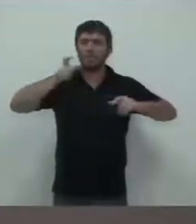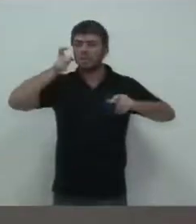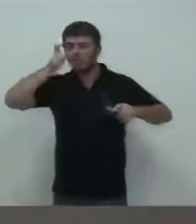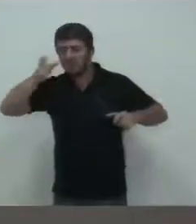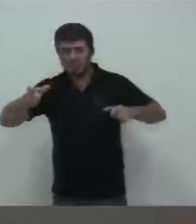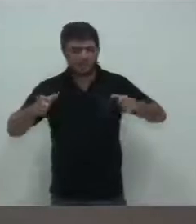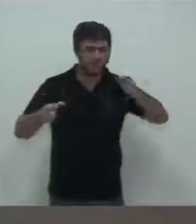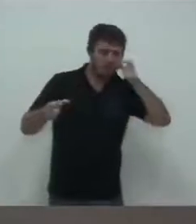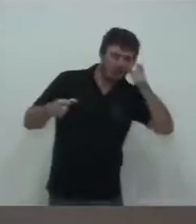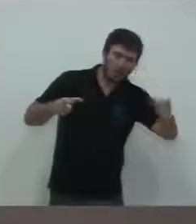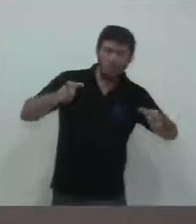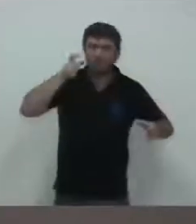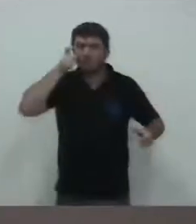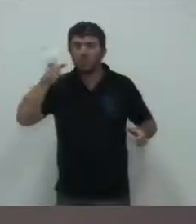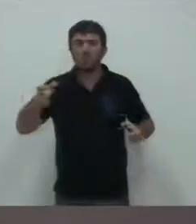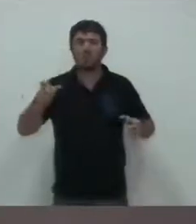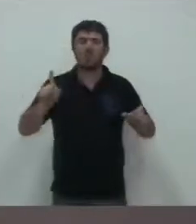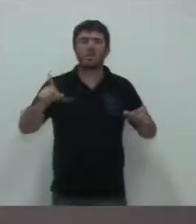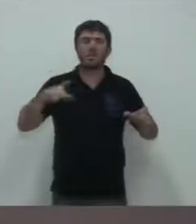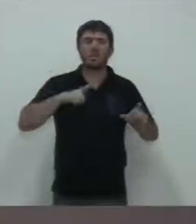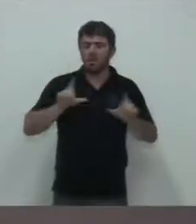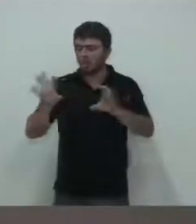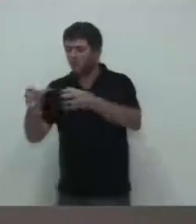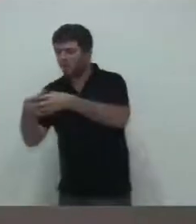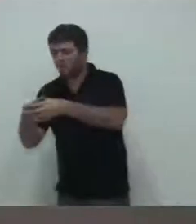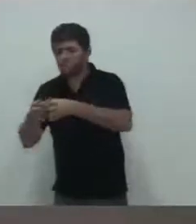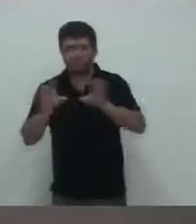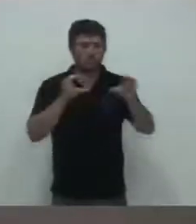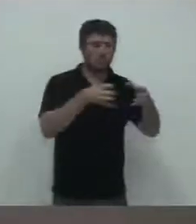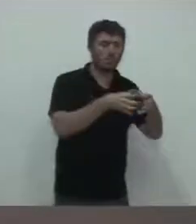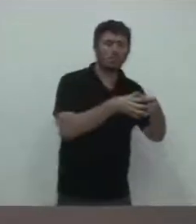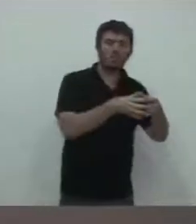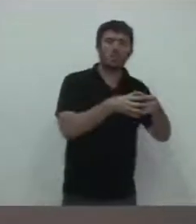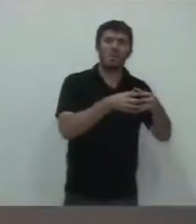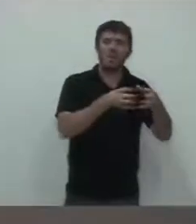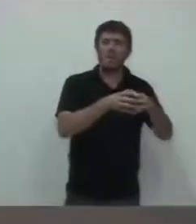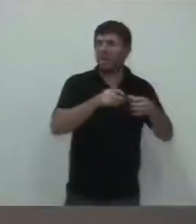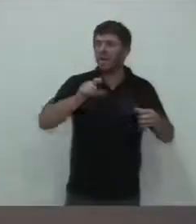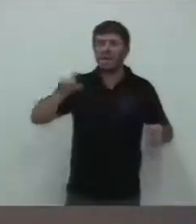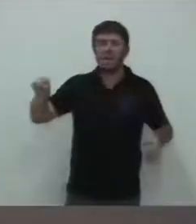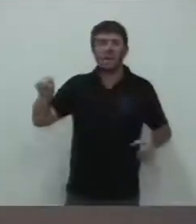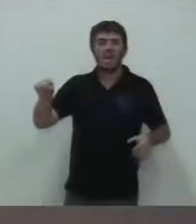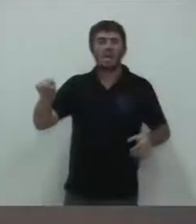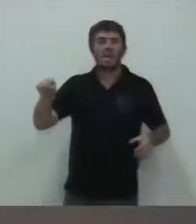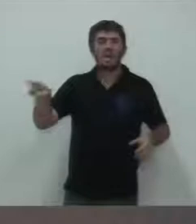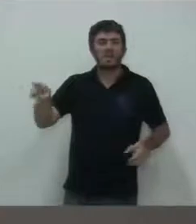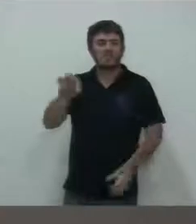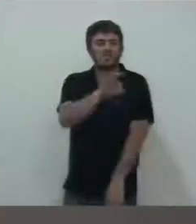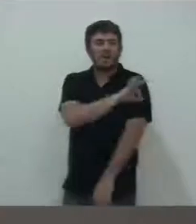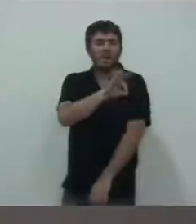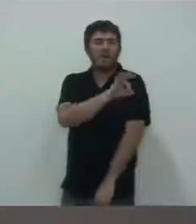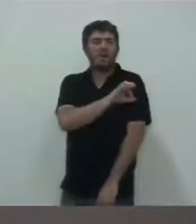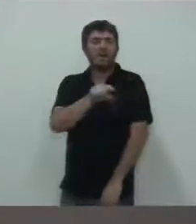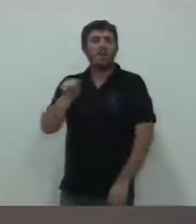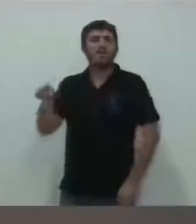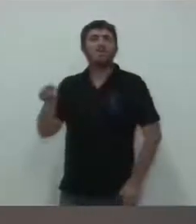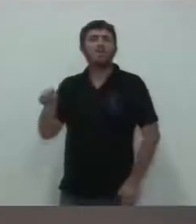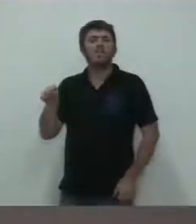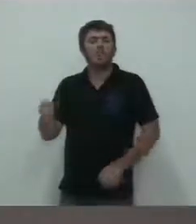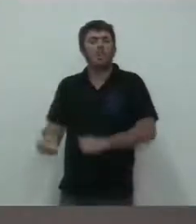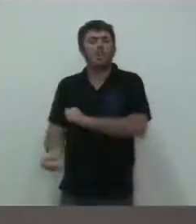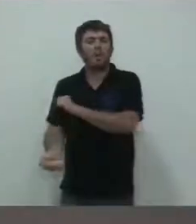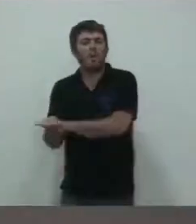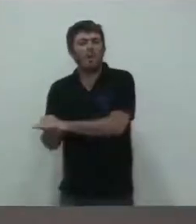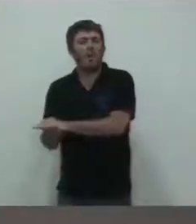Para vocês terem ideia, existia grupos que eram contra esse governo corrupto. Até se vestir